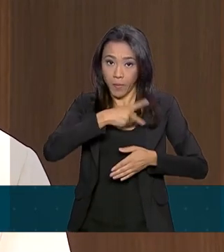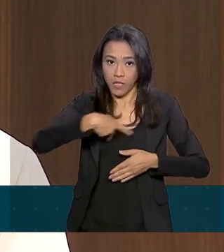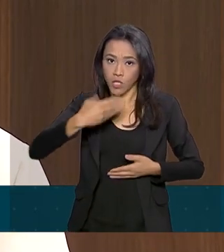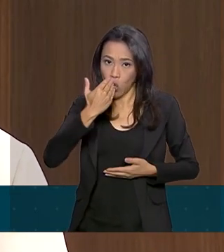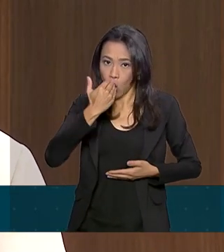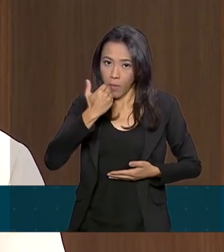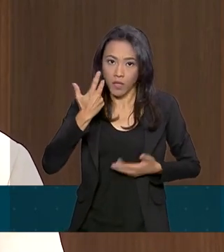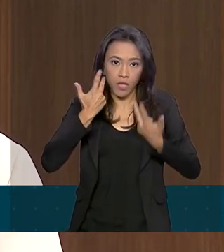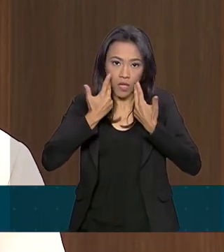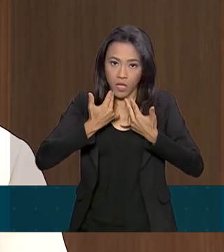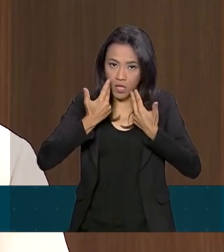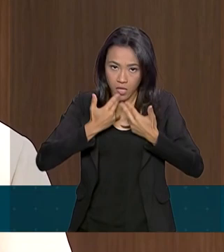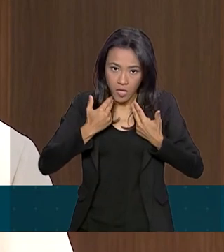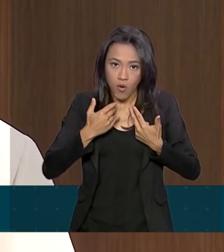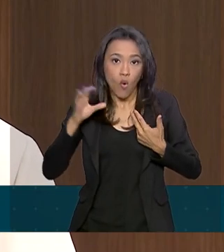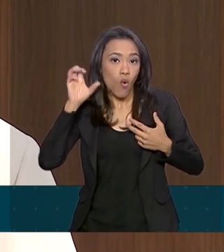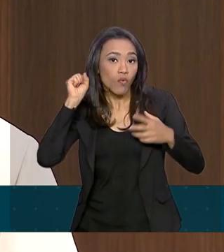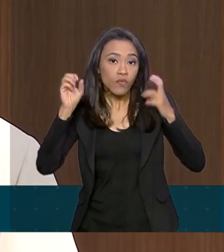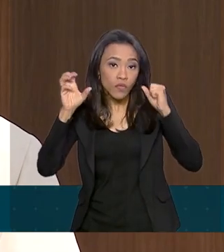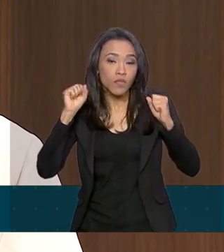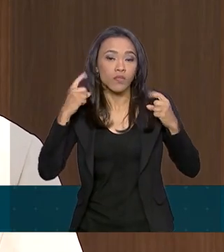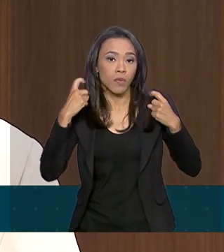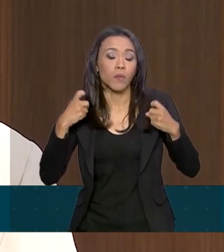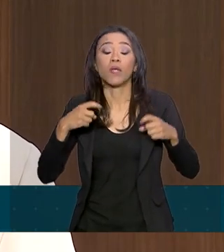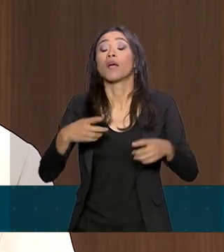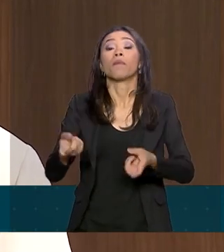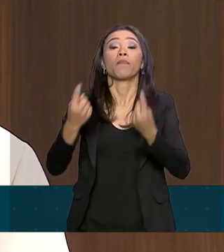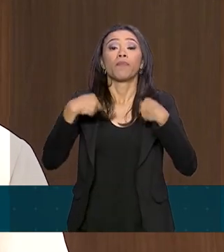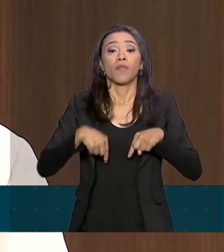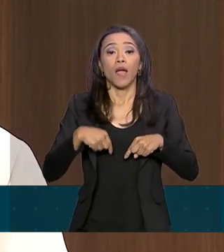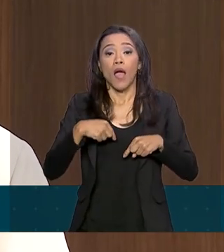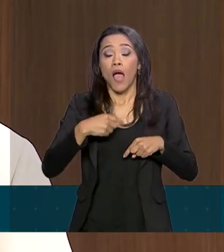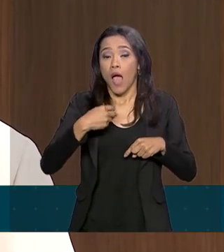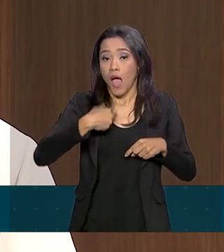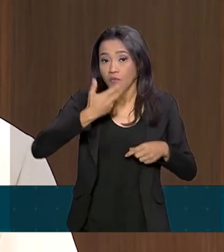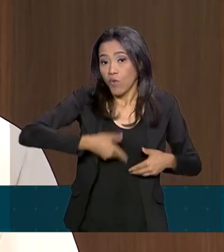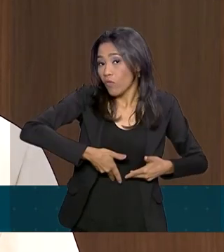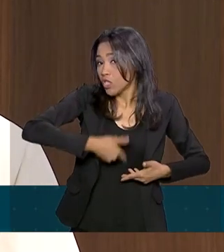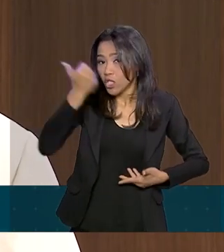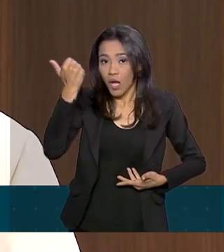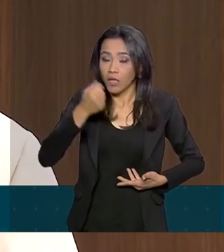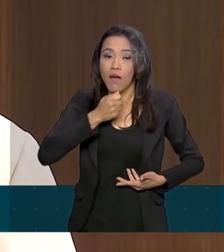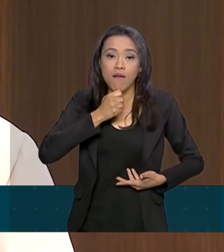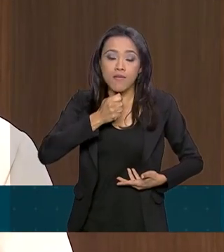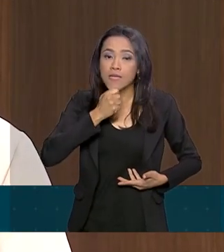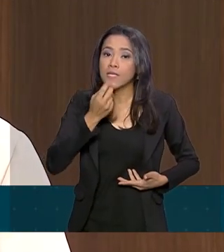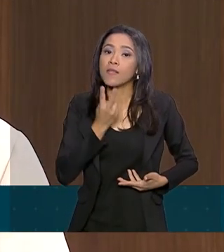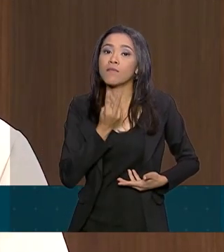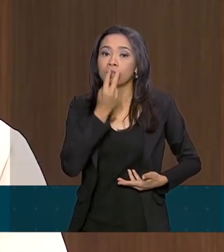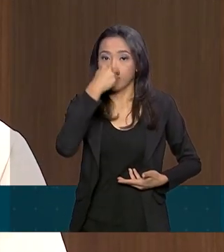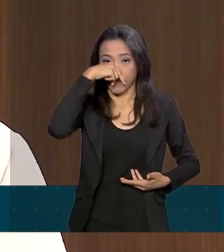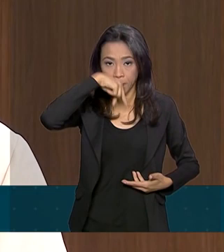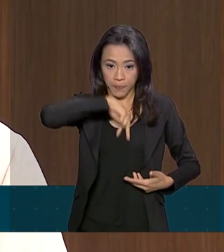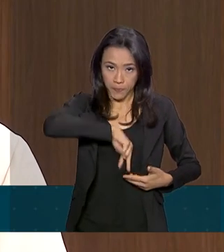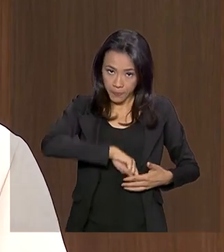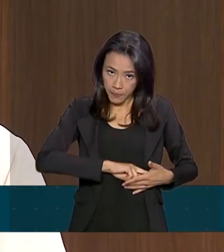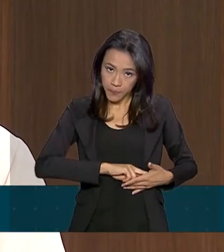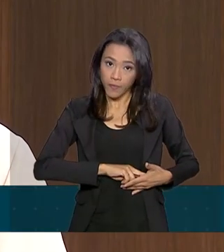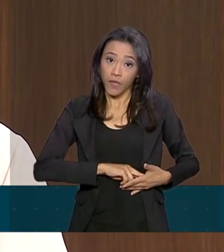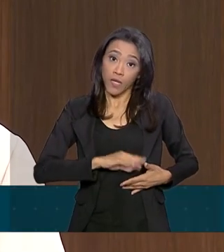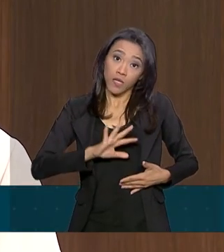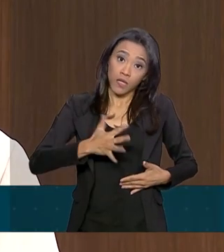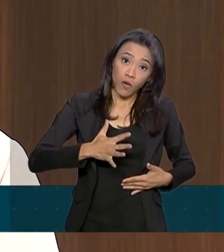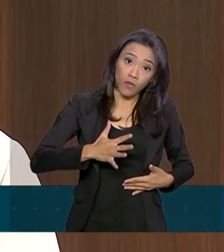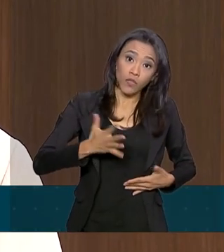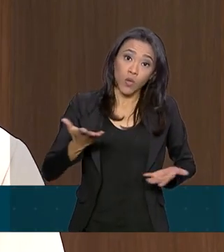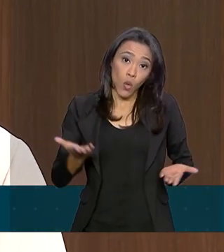sonda gástrica não foi retirada ainda, mas ela possivelmente será retirada hoje, outra vez amanhã cedo. Por